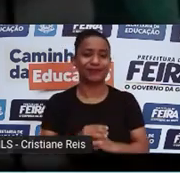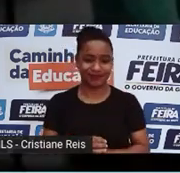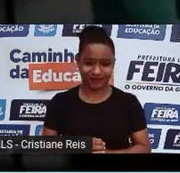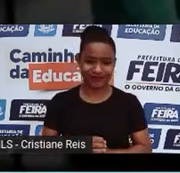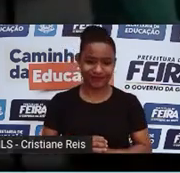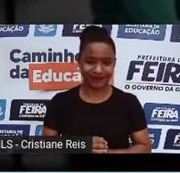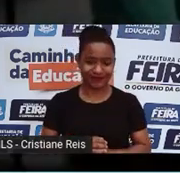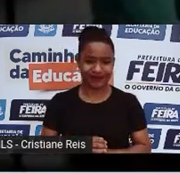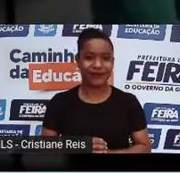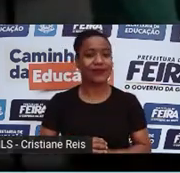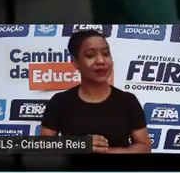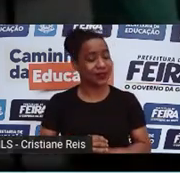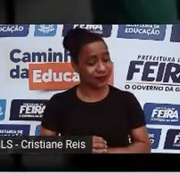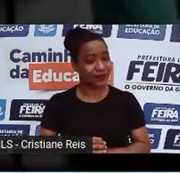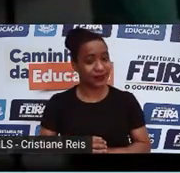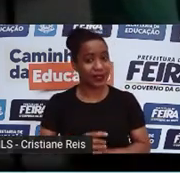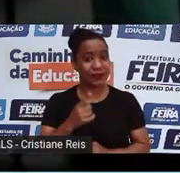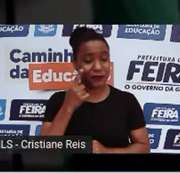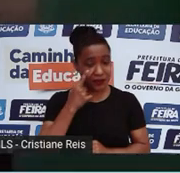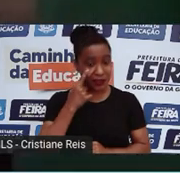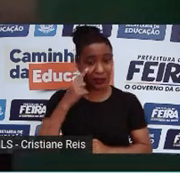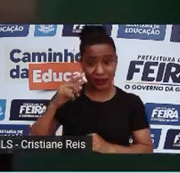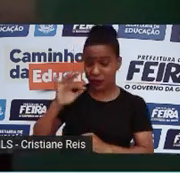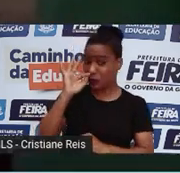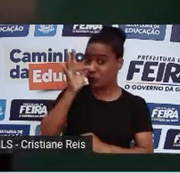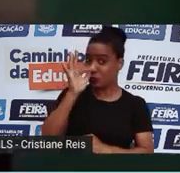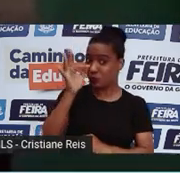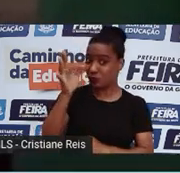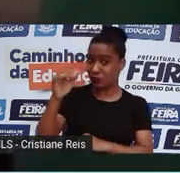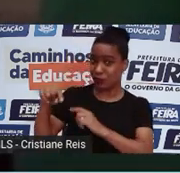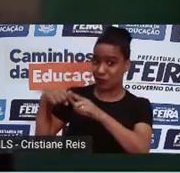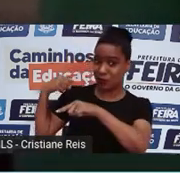E a minha geração vai ver isso? Bom,